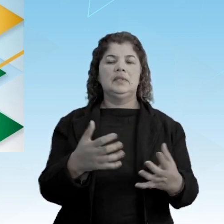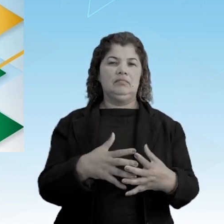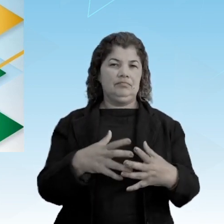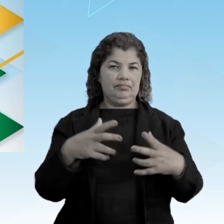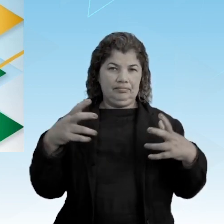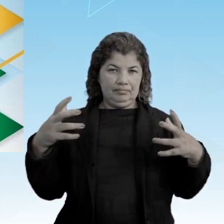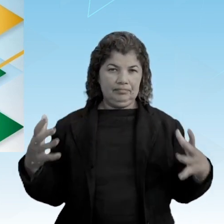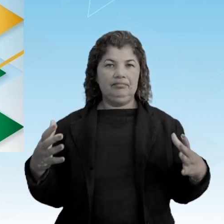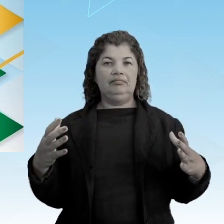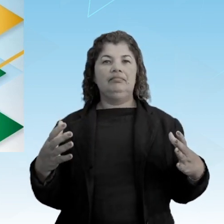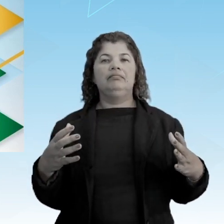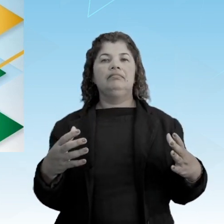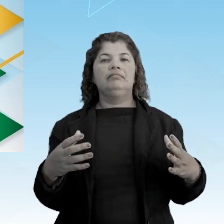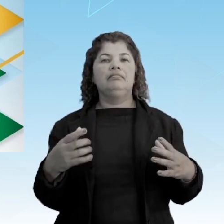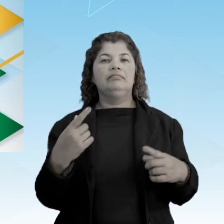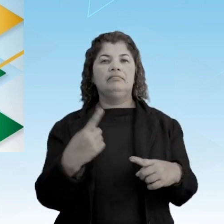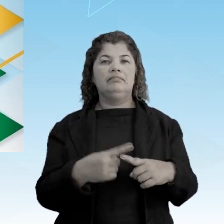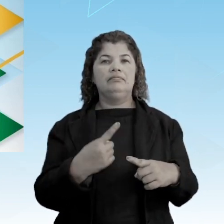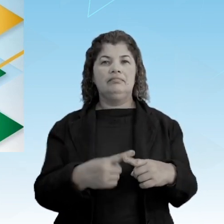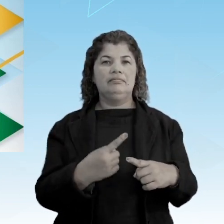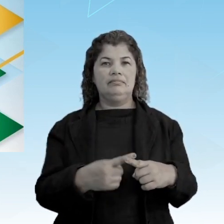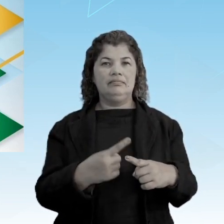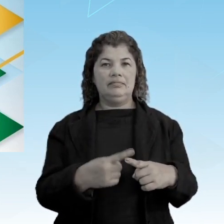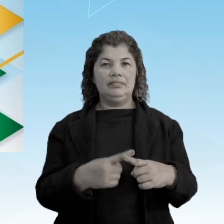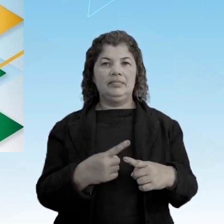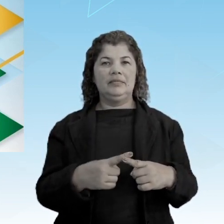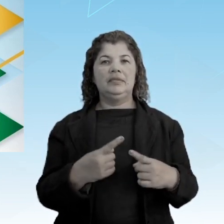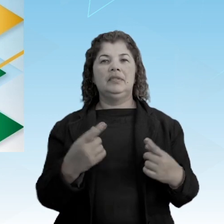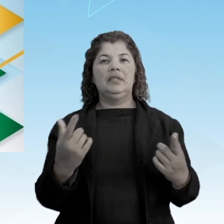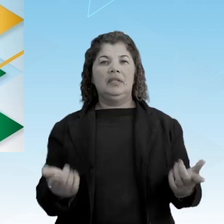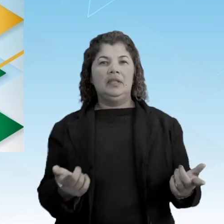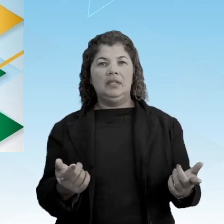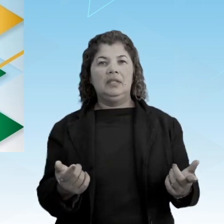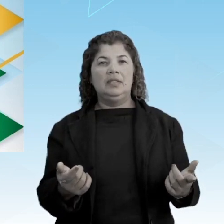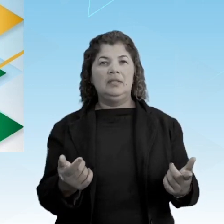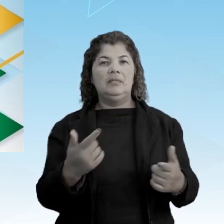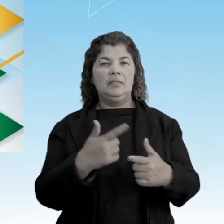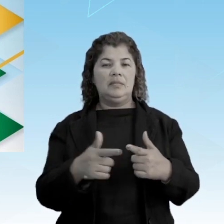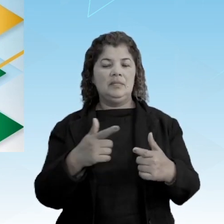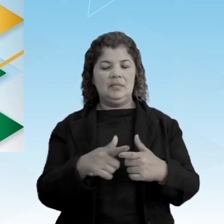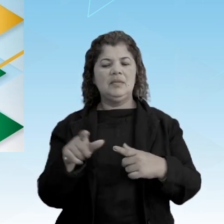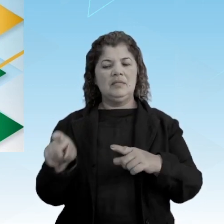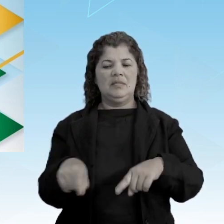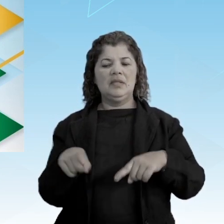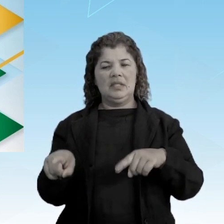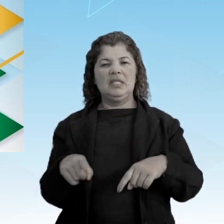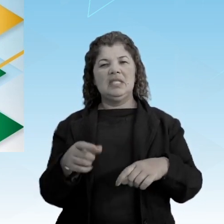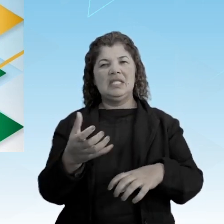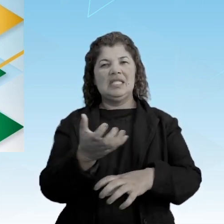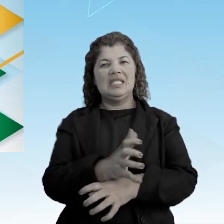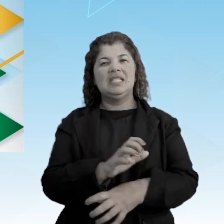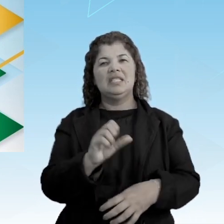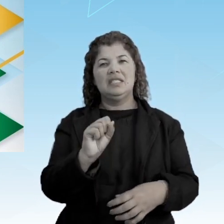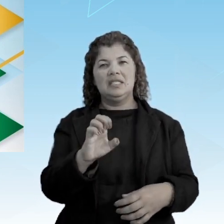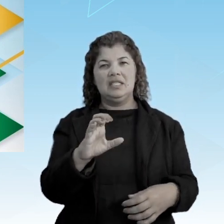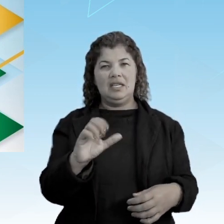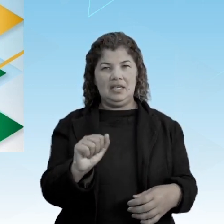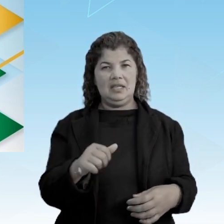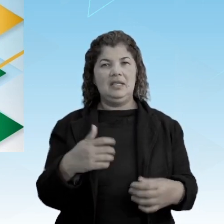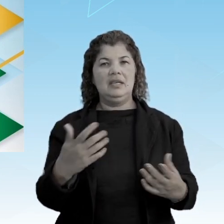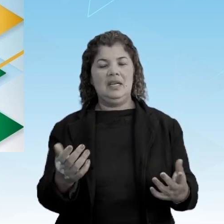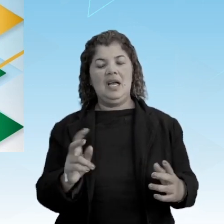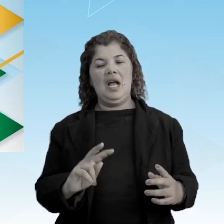devido a uma seca que predivinou o quê? A produção agrícola, gerando um aumento no preço